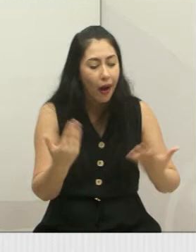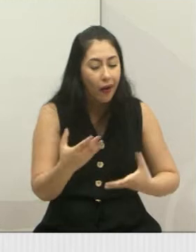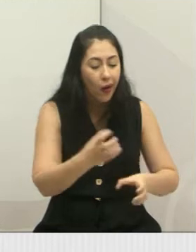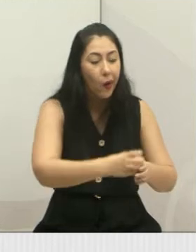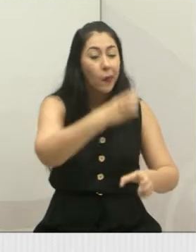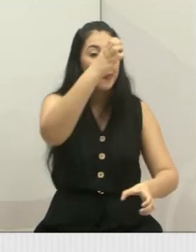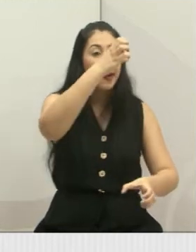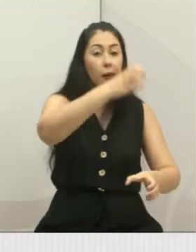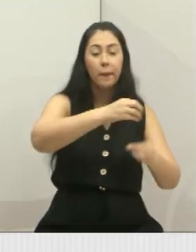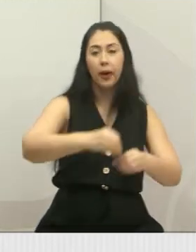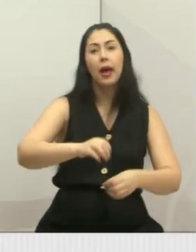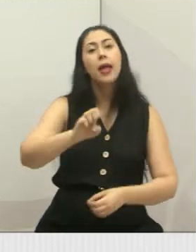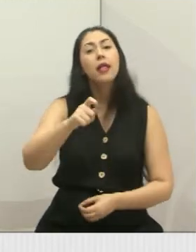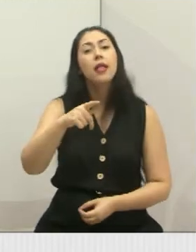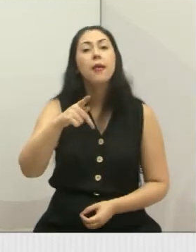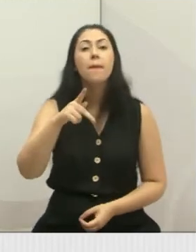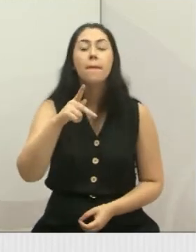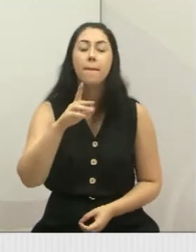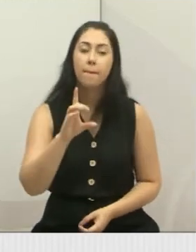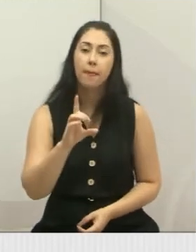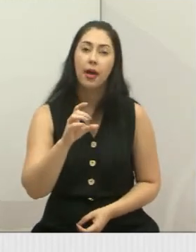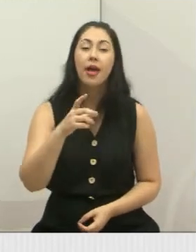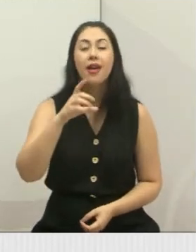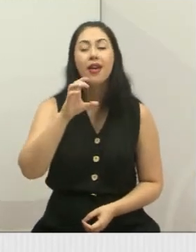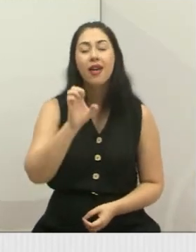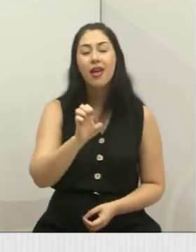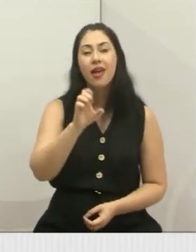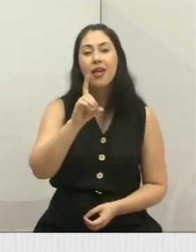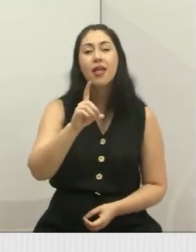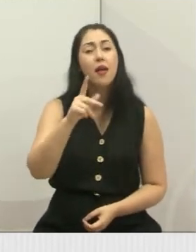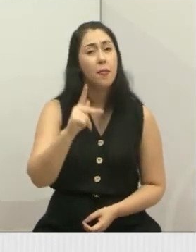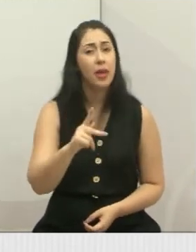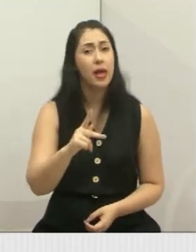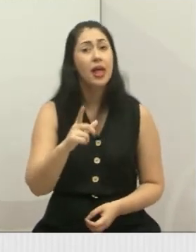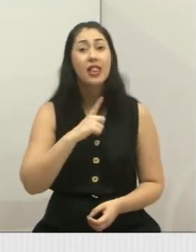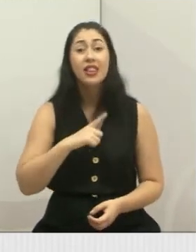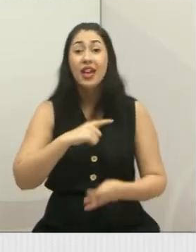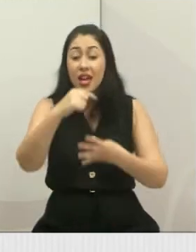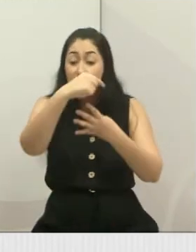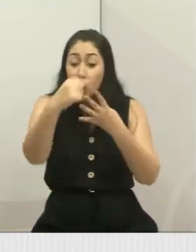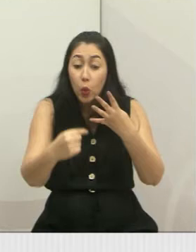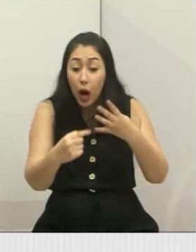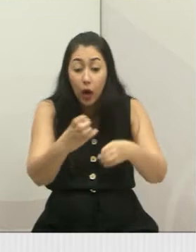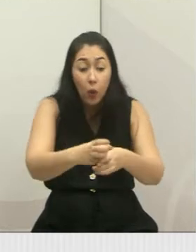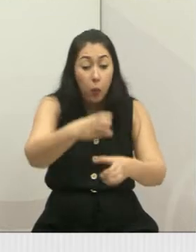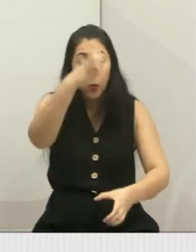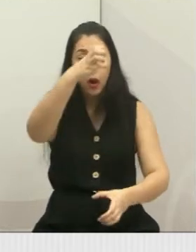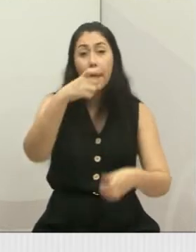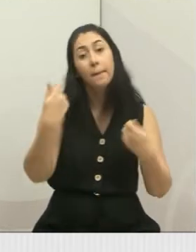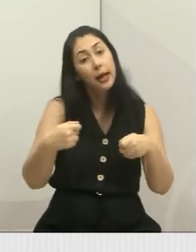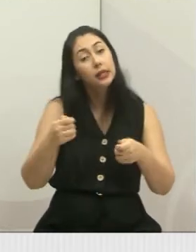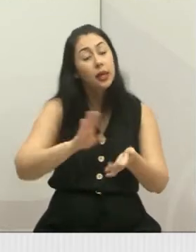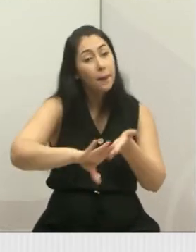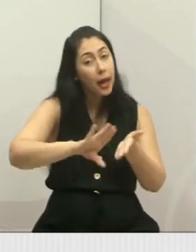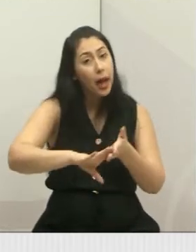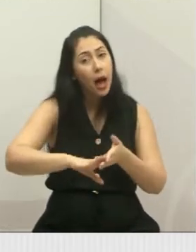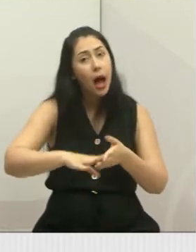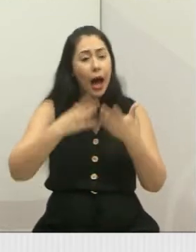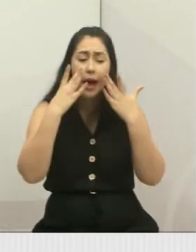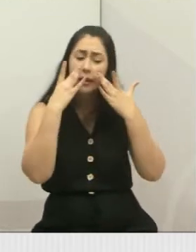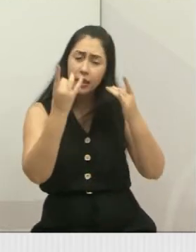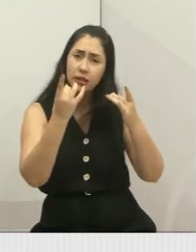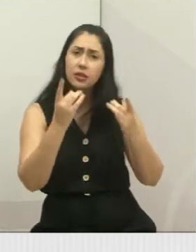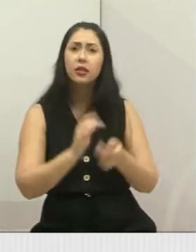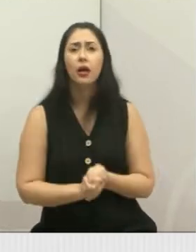IDP Bandeirante, não só esse poste, são quatro postes que estão na rua. Por favor, dá atenção lá para depois fazer